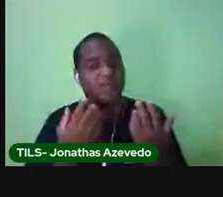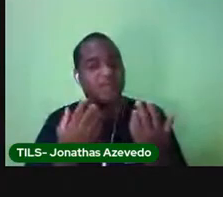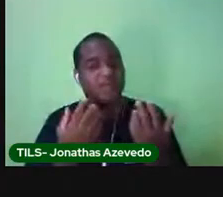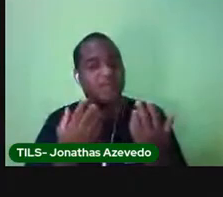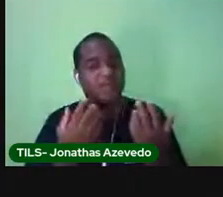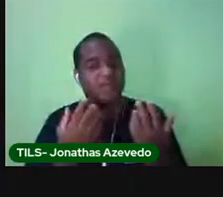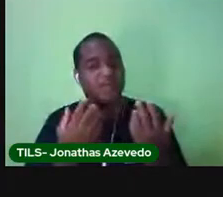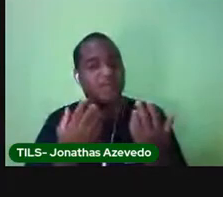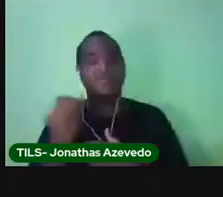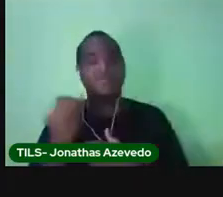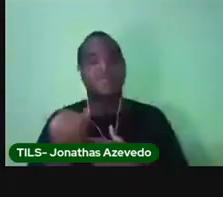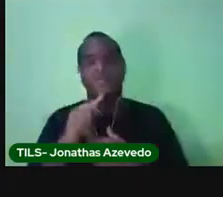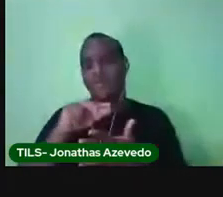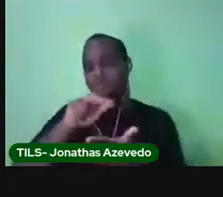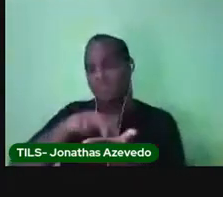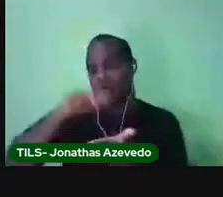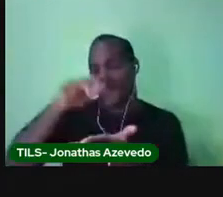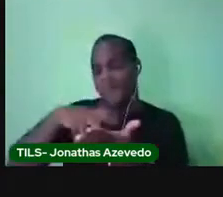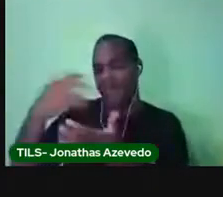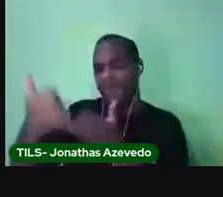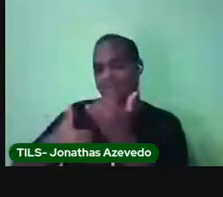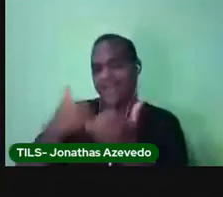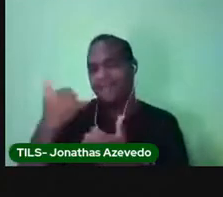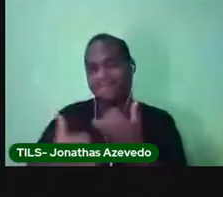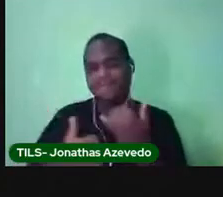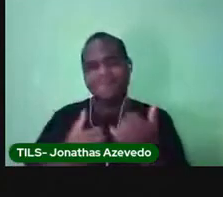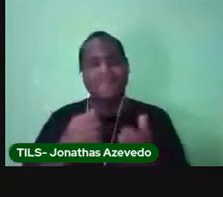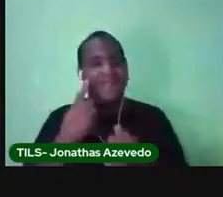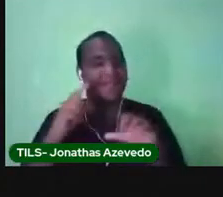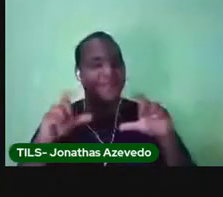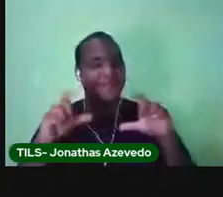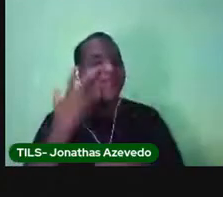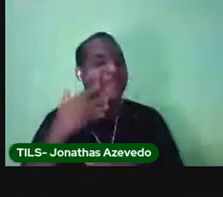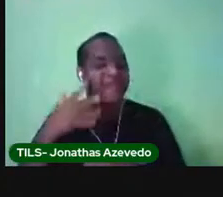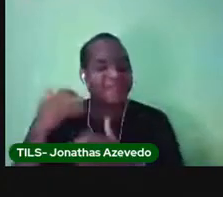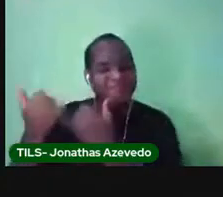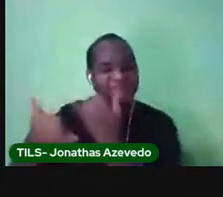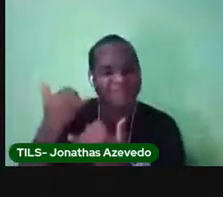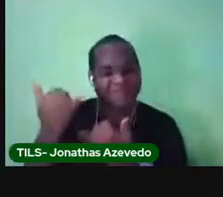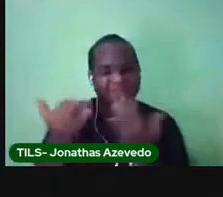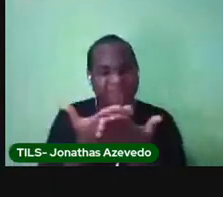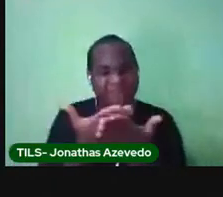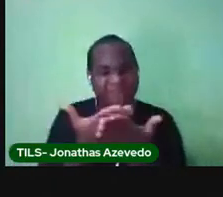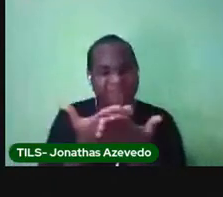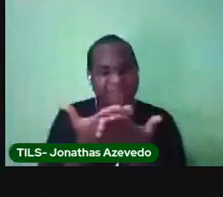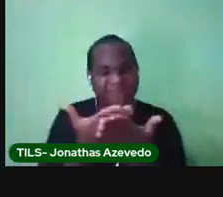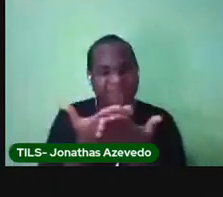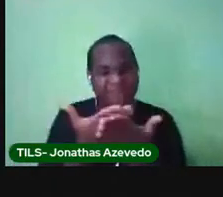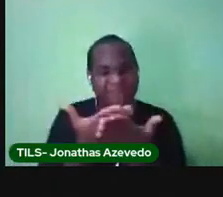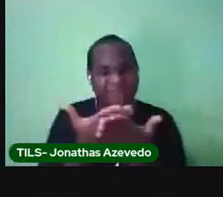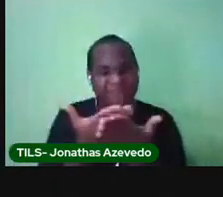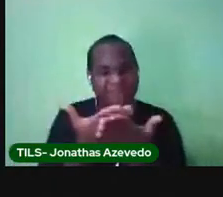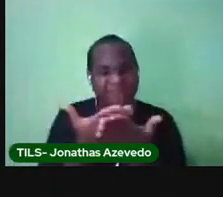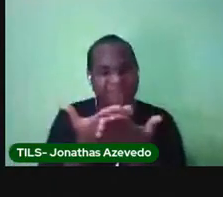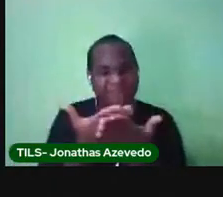que nem as criancinhas que a Pró colocou aí para divertir você, ó. E agora nós vamos entender a atividade.